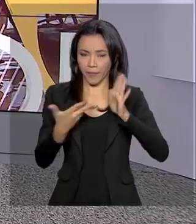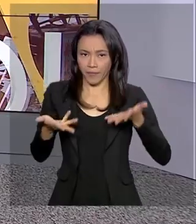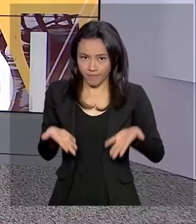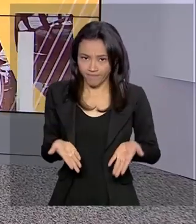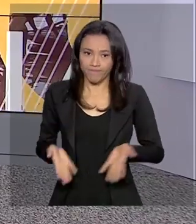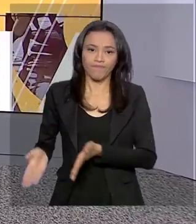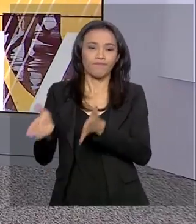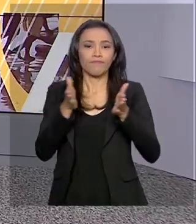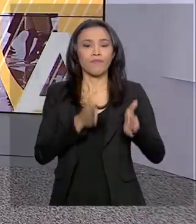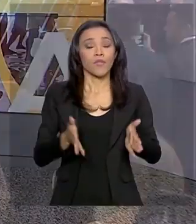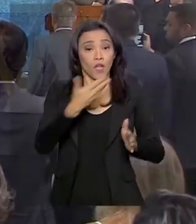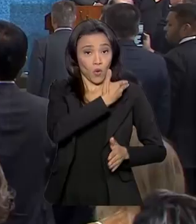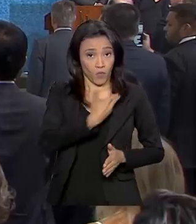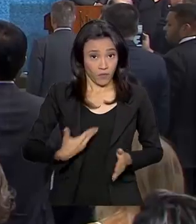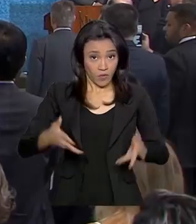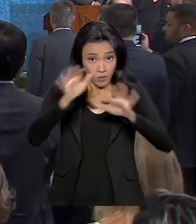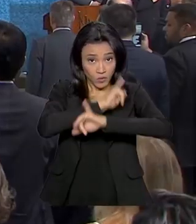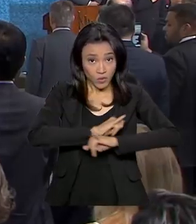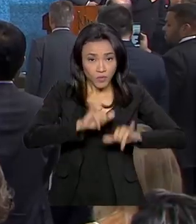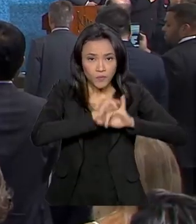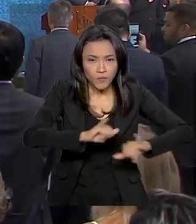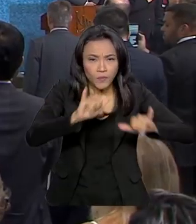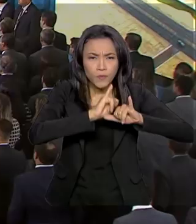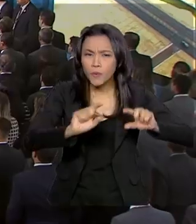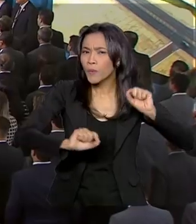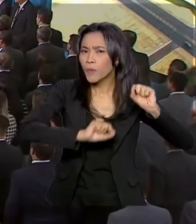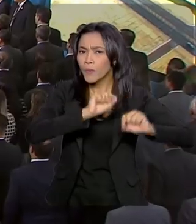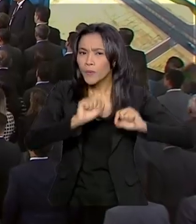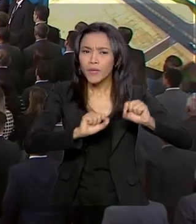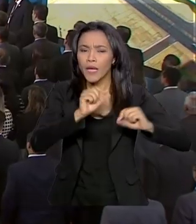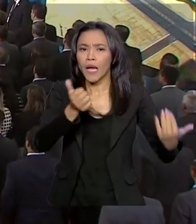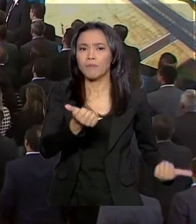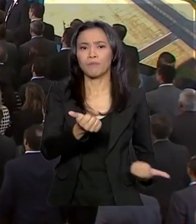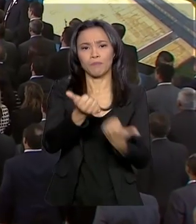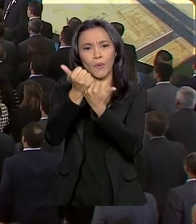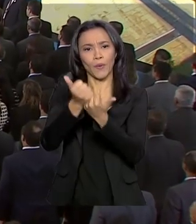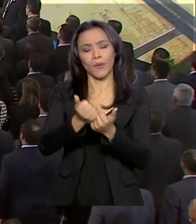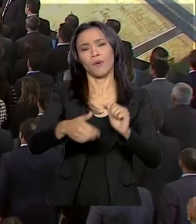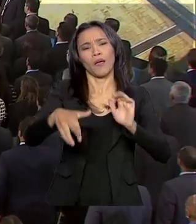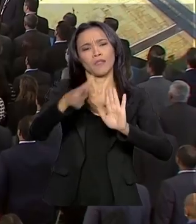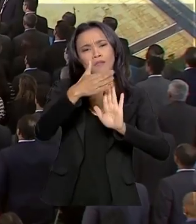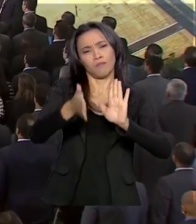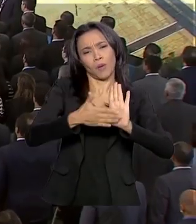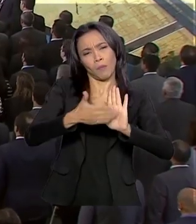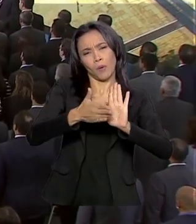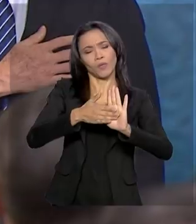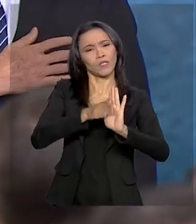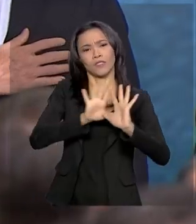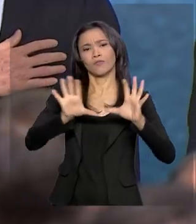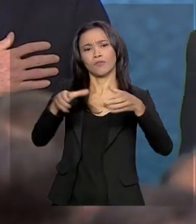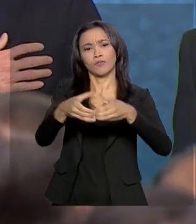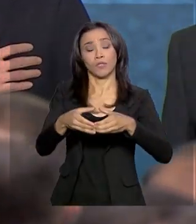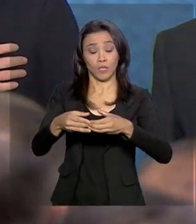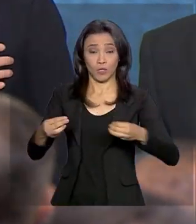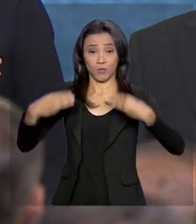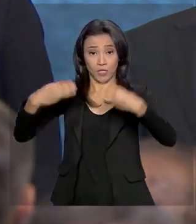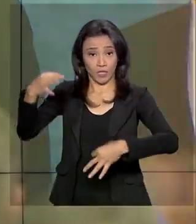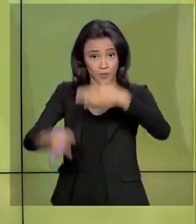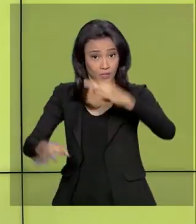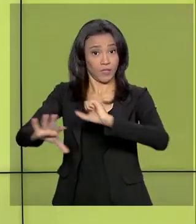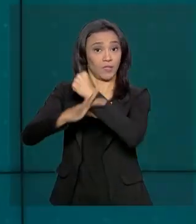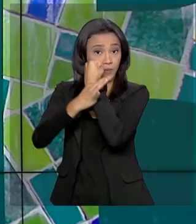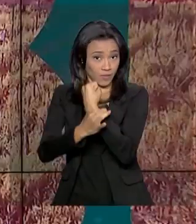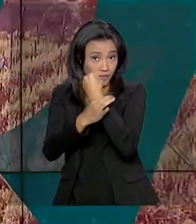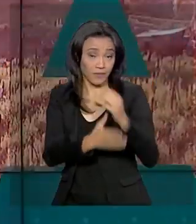em Dia. Governo lança campanha publicitária em apoio ao pacote anticrime do Ministério da Justiça e Segurança Pública.